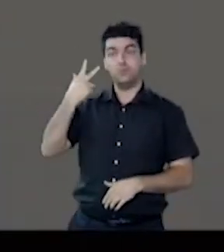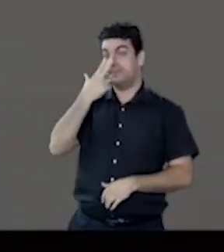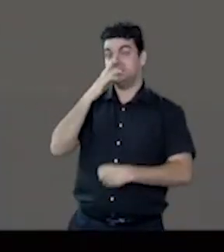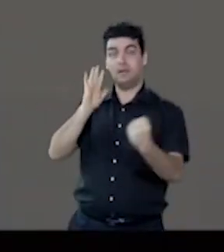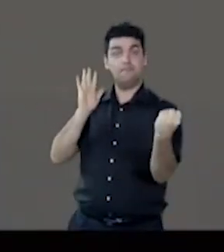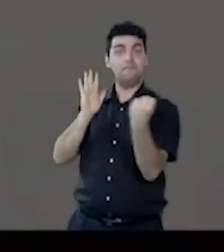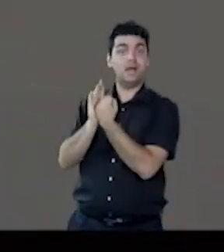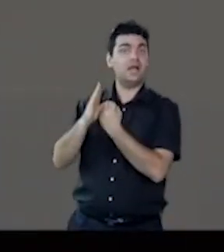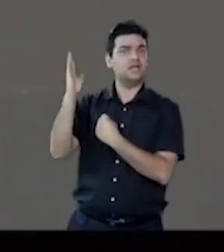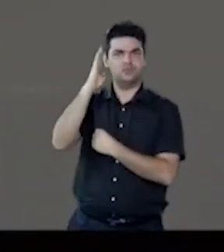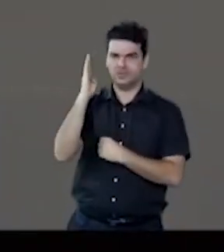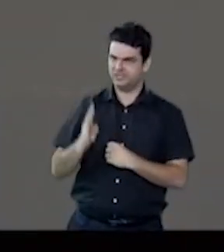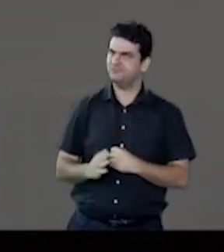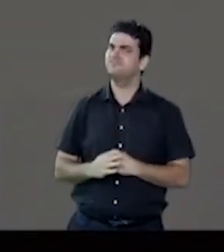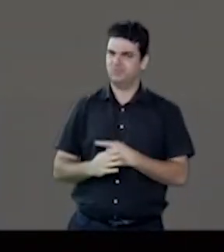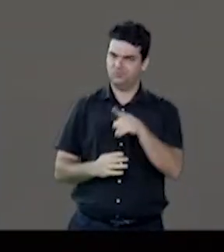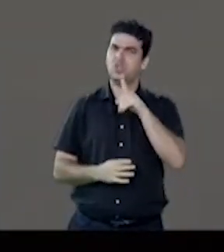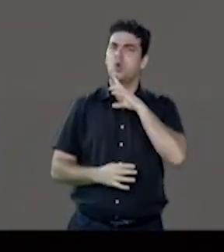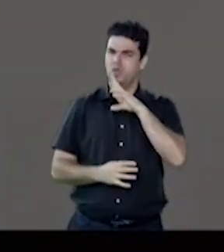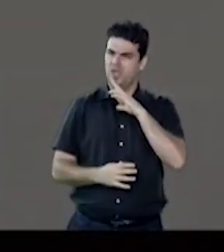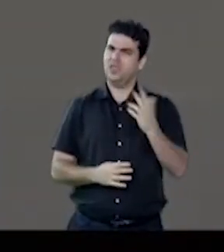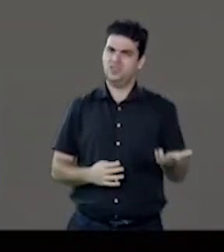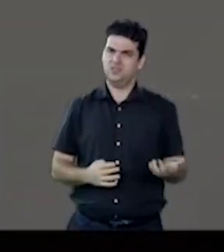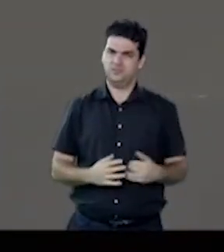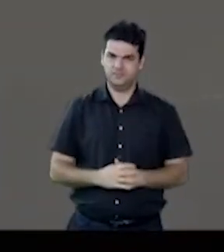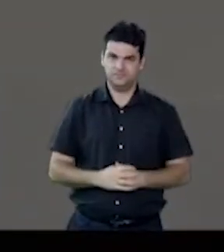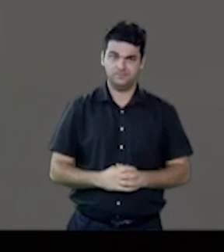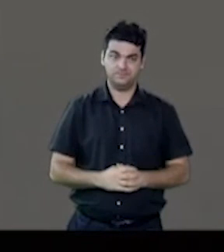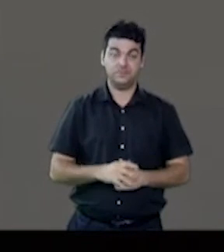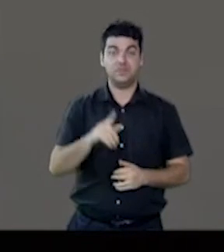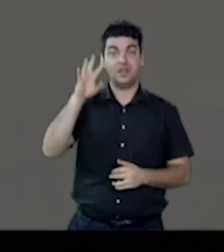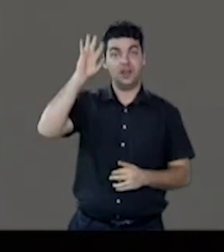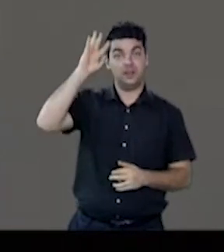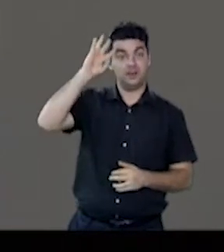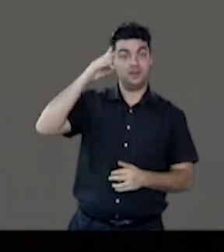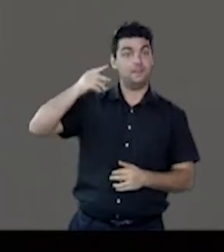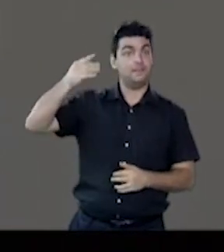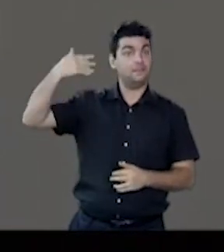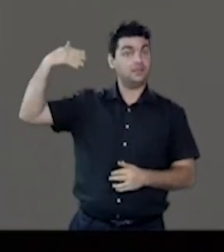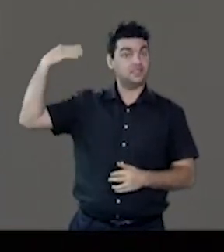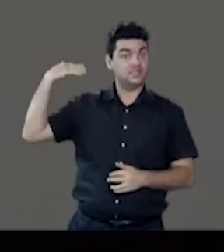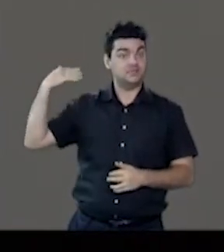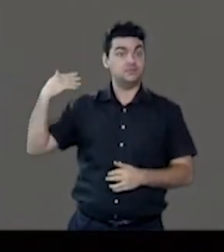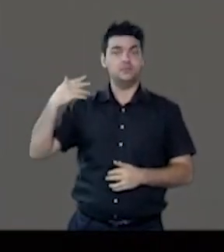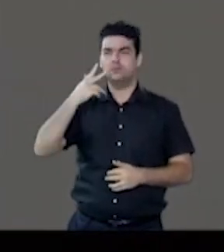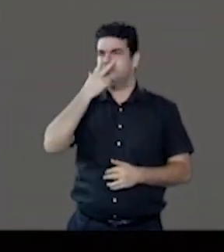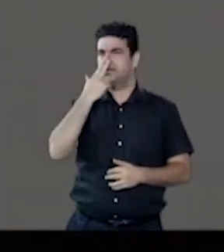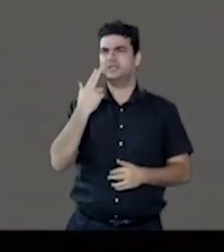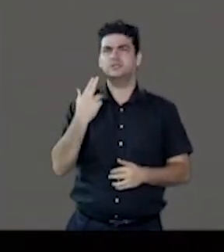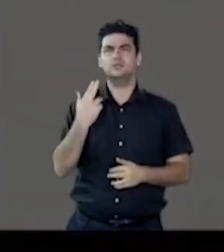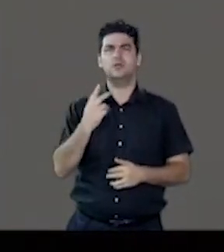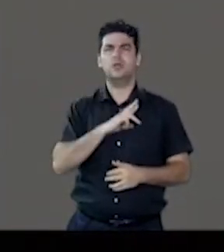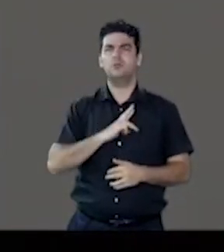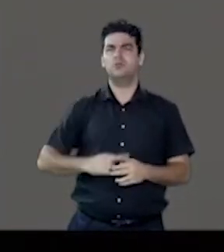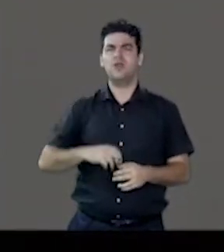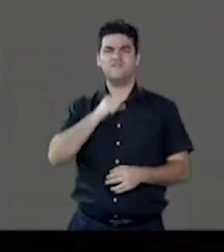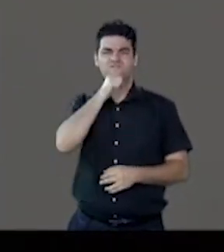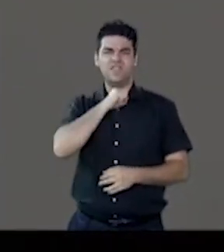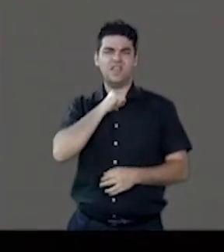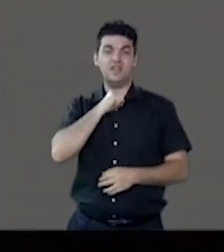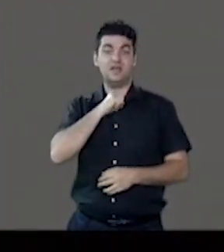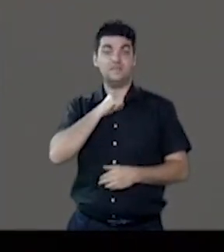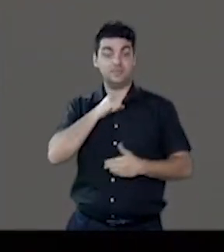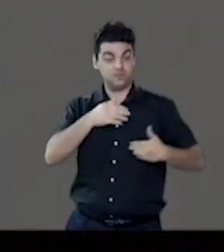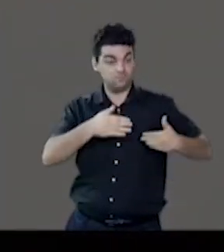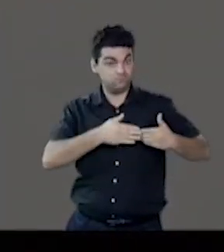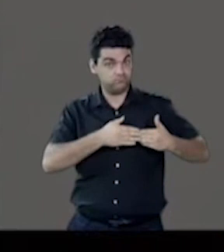são muito fáceis de exemplificar. Se nós começarmos com o final da República Velha, de lá